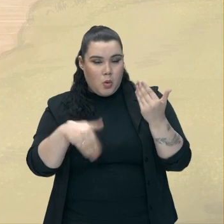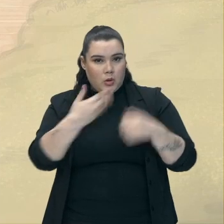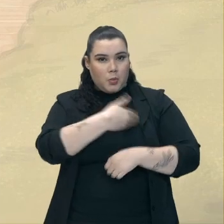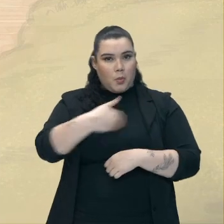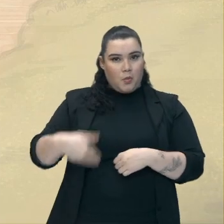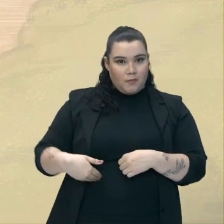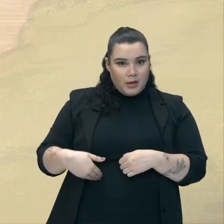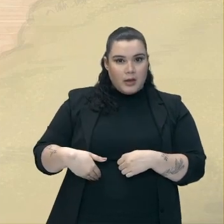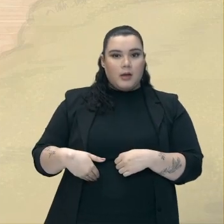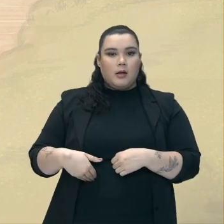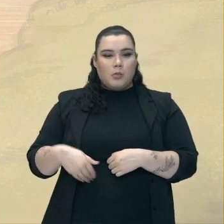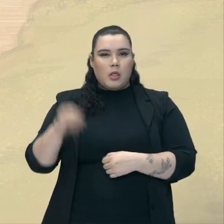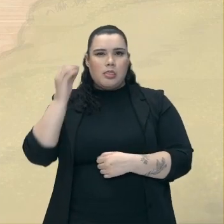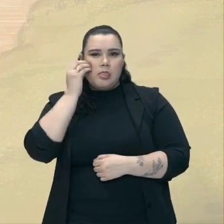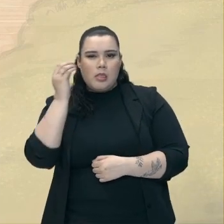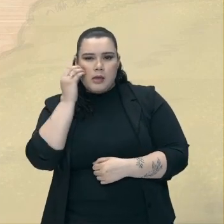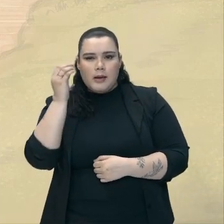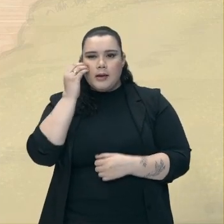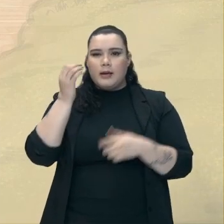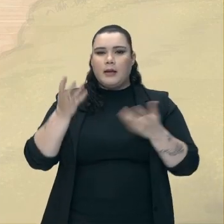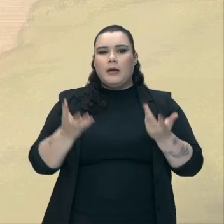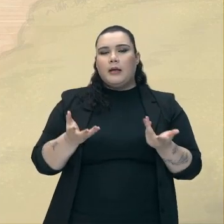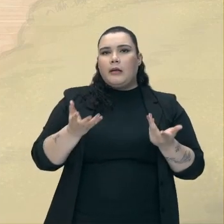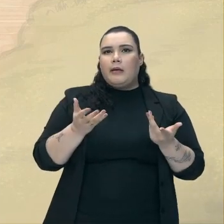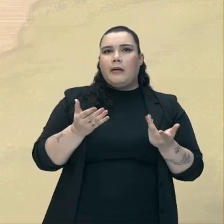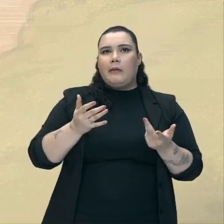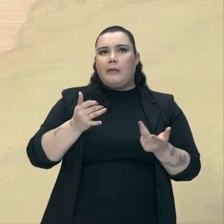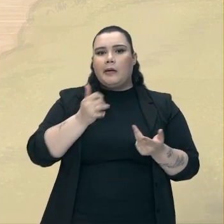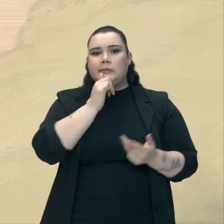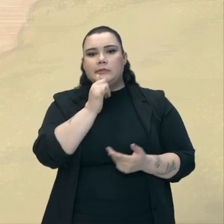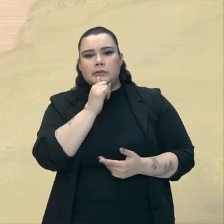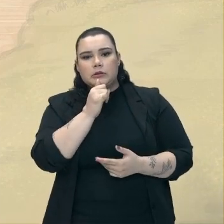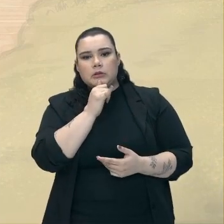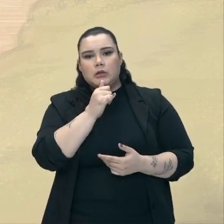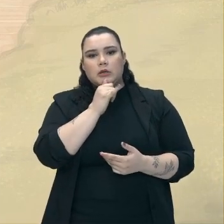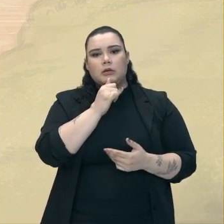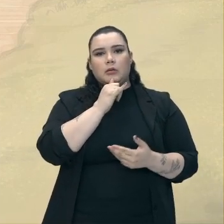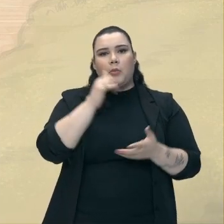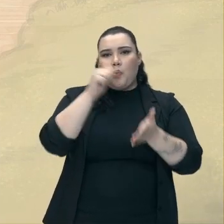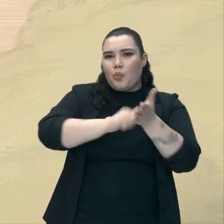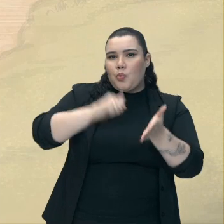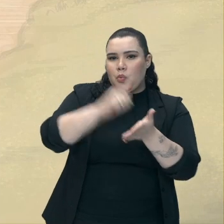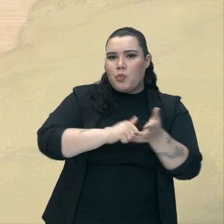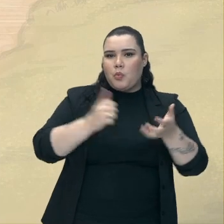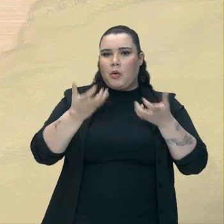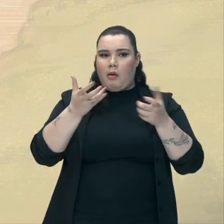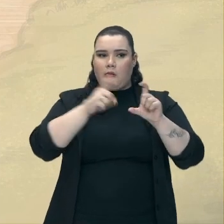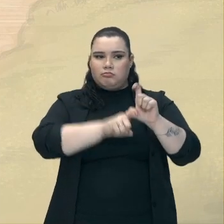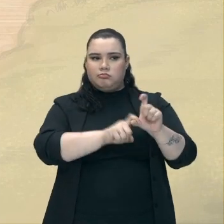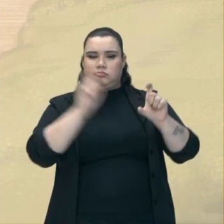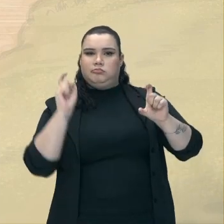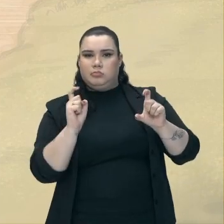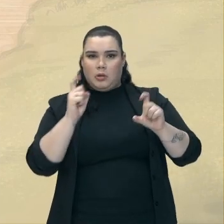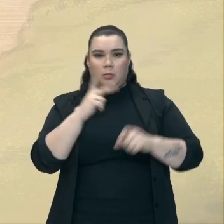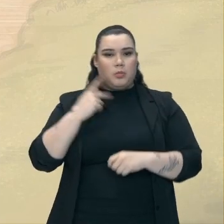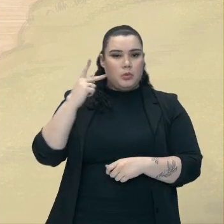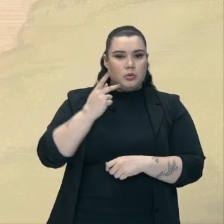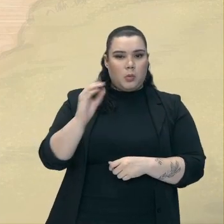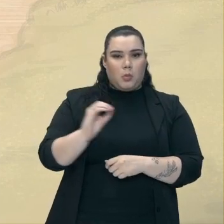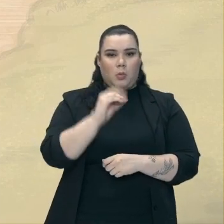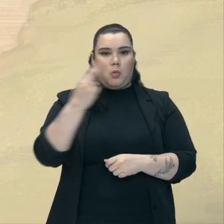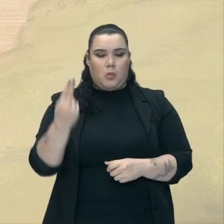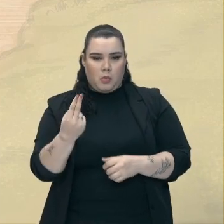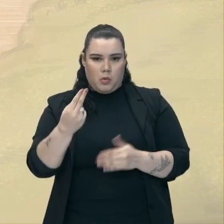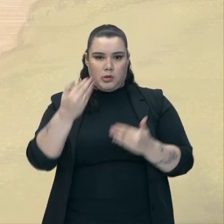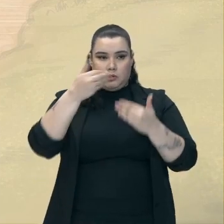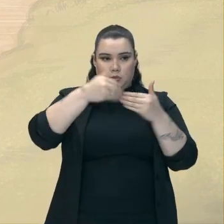Que tentavam De certa Forma Lutar Pela Emancipação Política Ou Rebelar